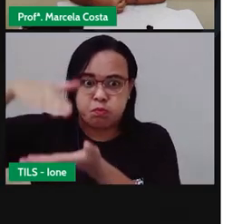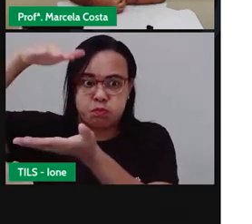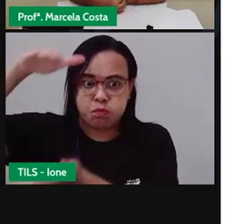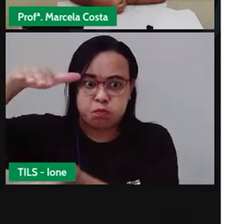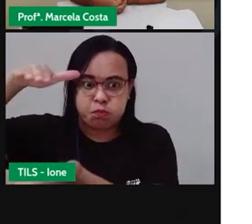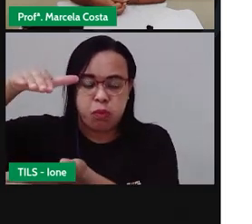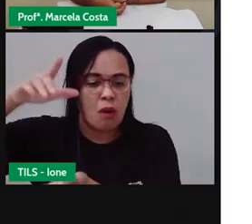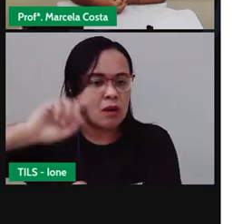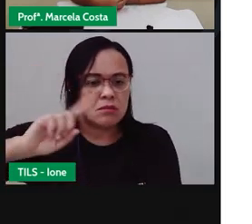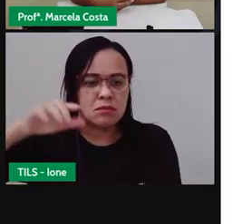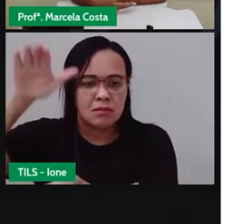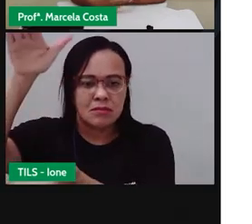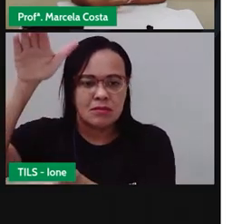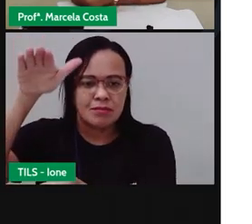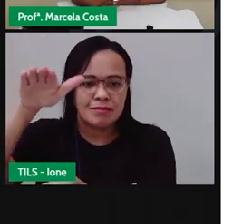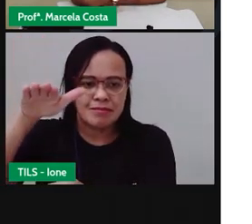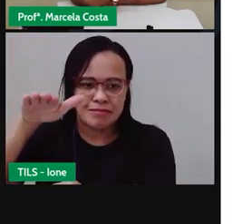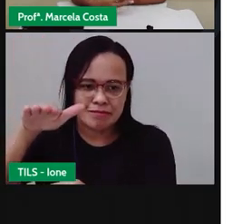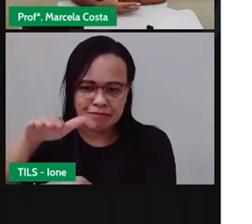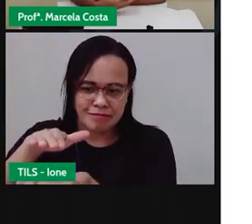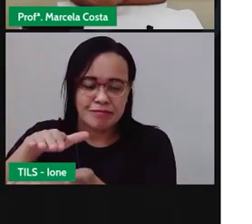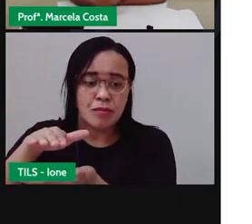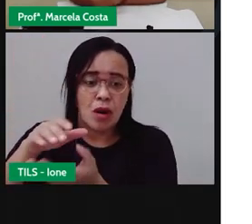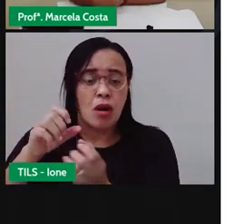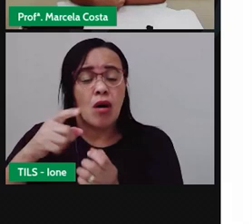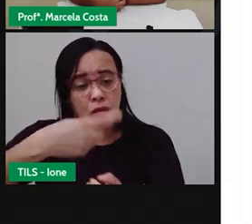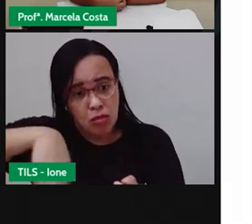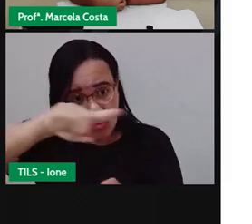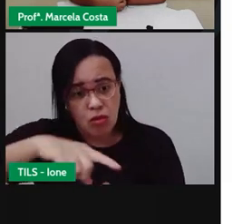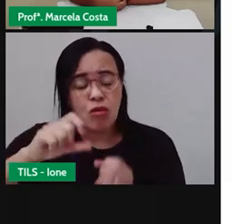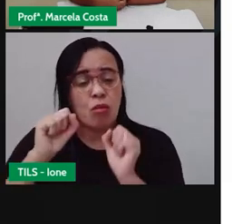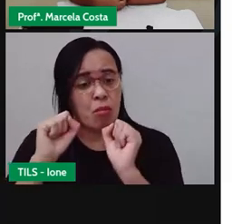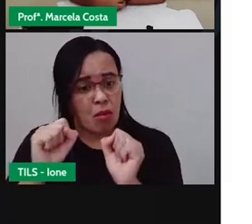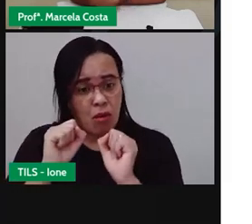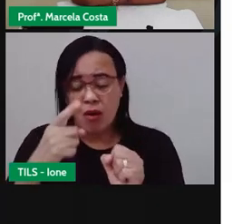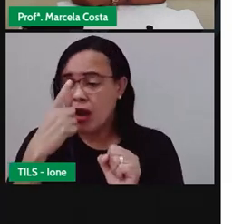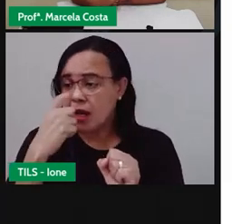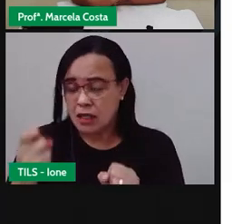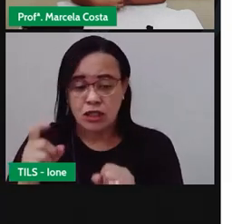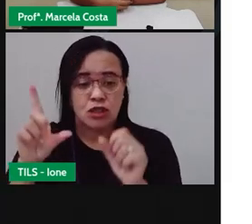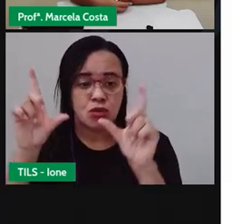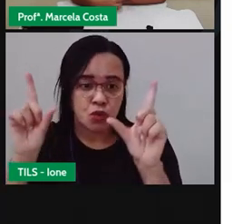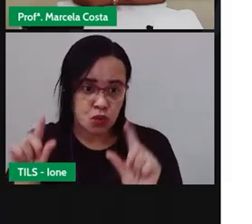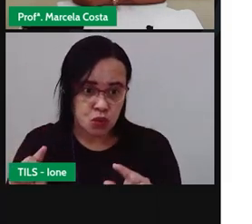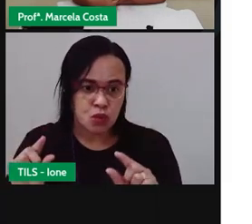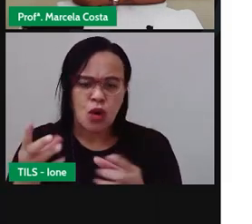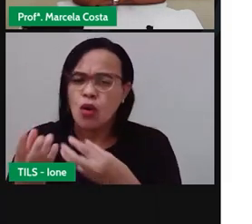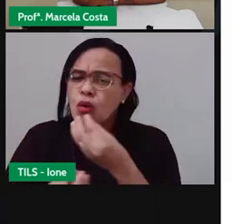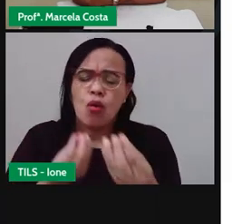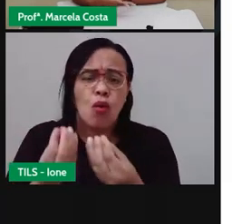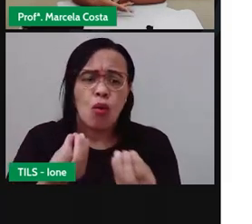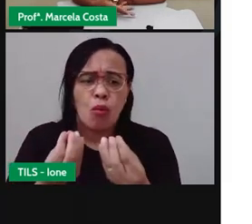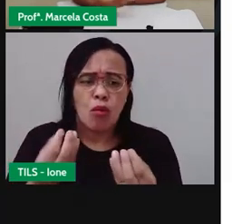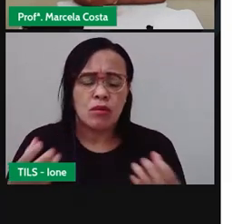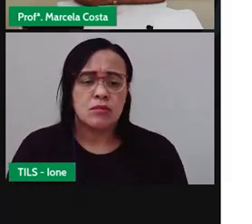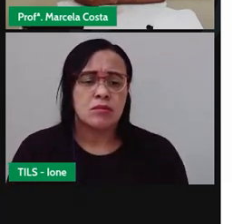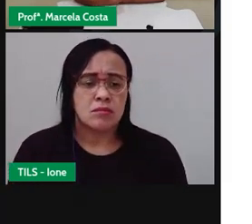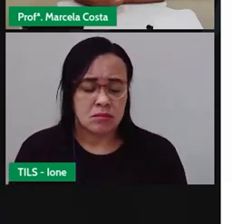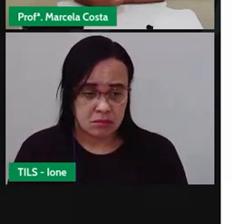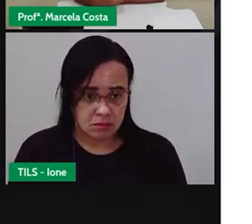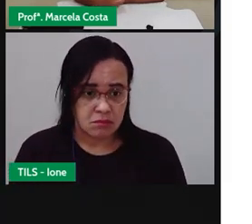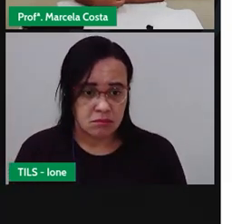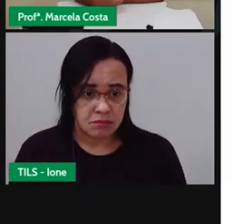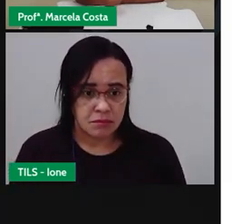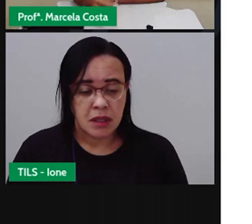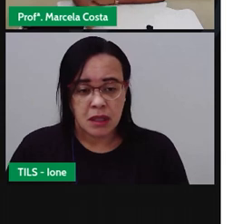diminui ali a quantidade de lixo que a gente produz. E uma outra coisa que a gente